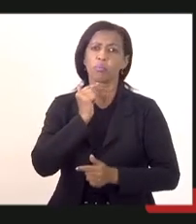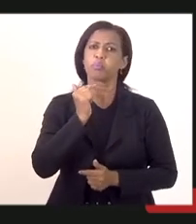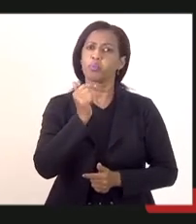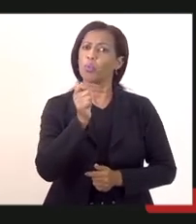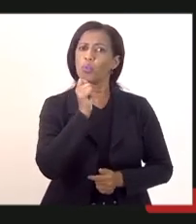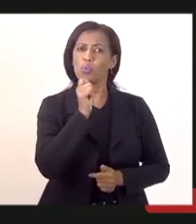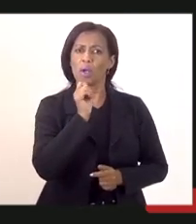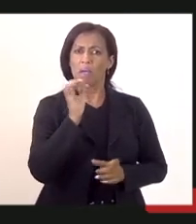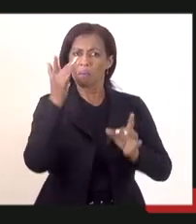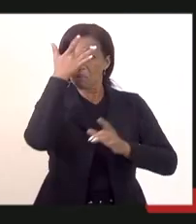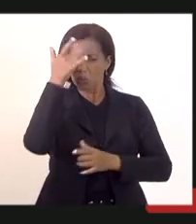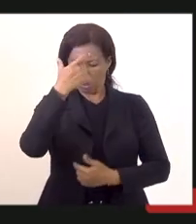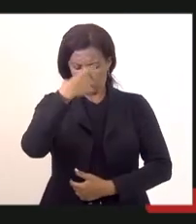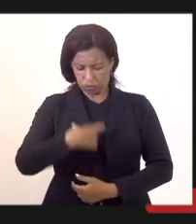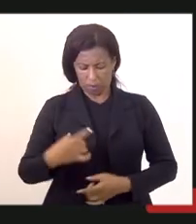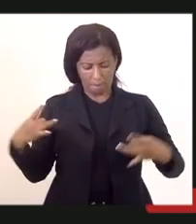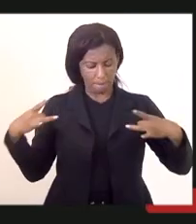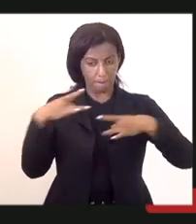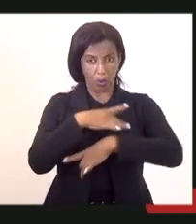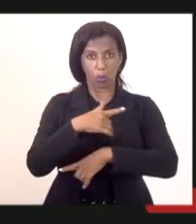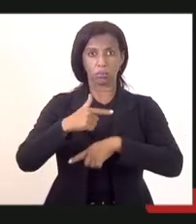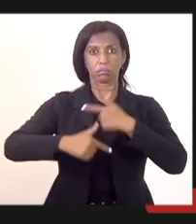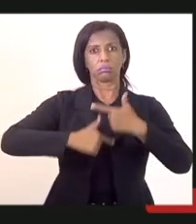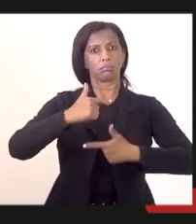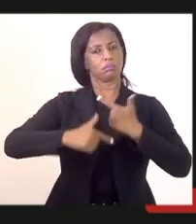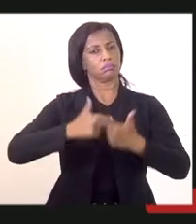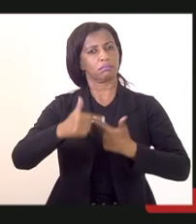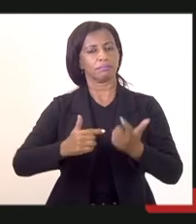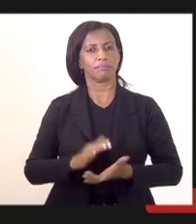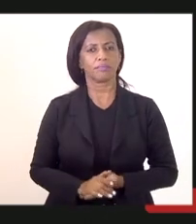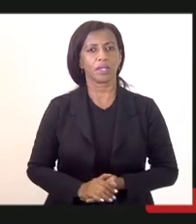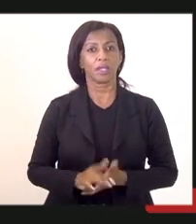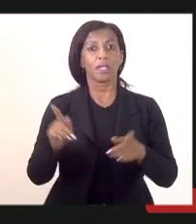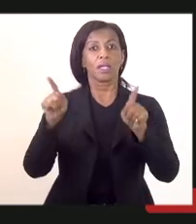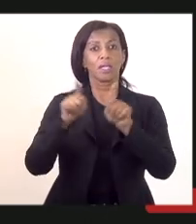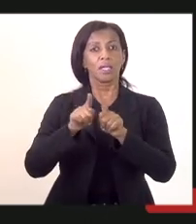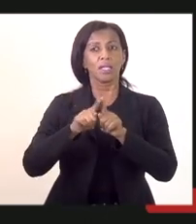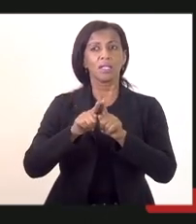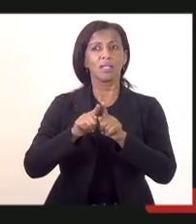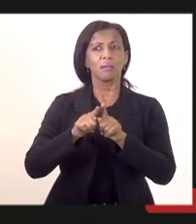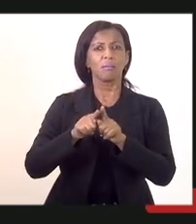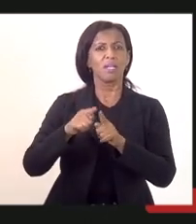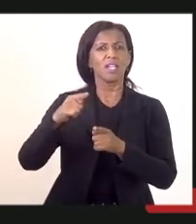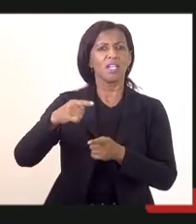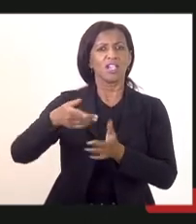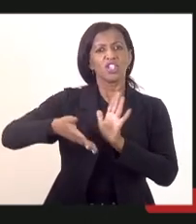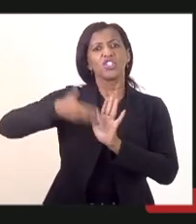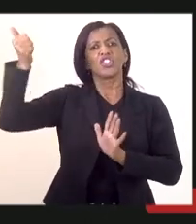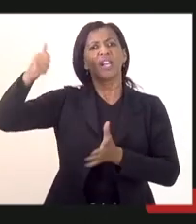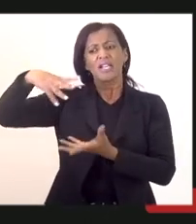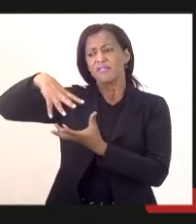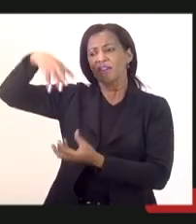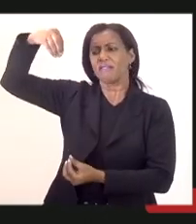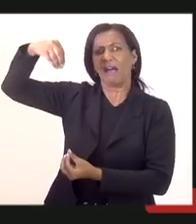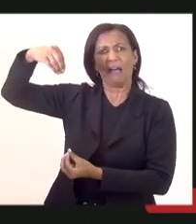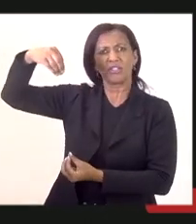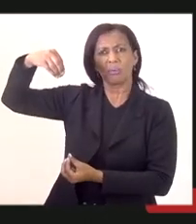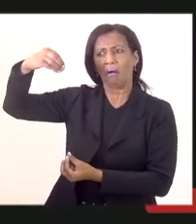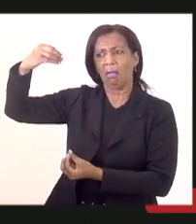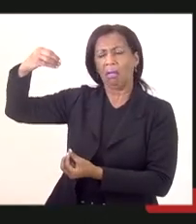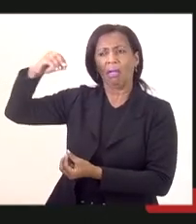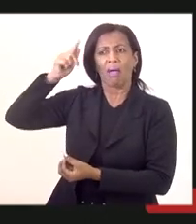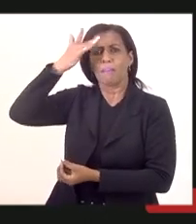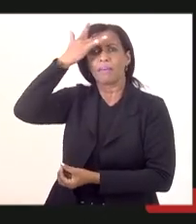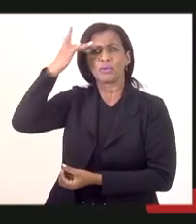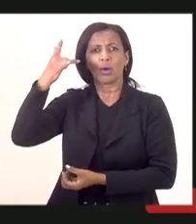estão aptas a exercer a função. E tirar também esse fantasma que existe das pessoas ficarem achando que as pessoas